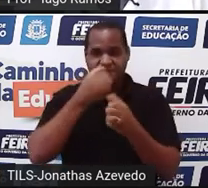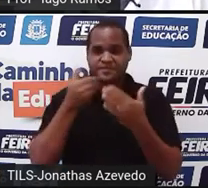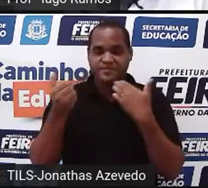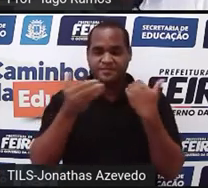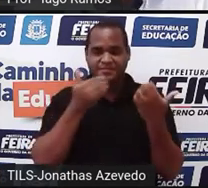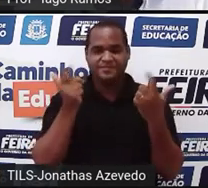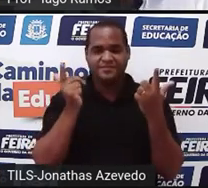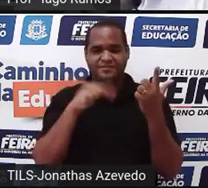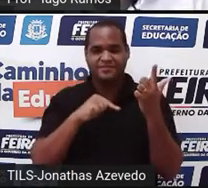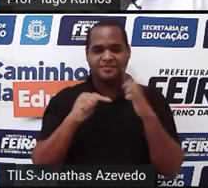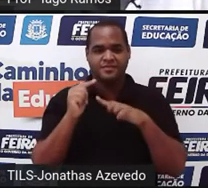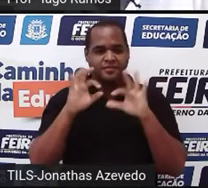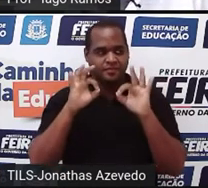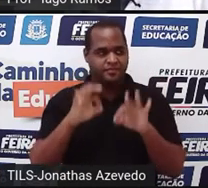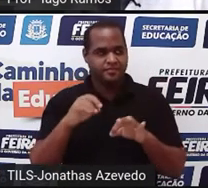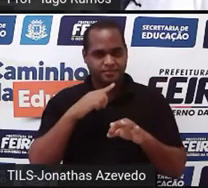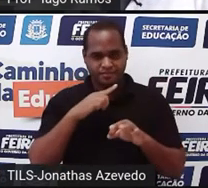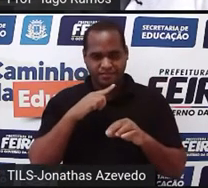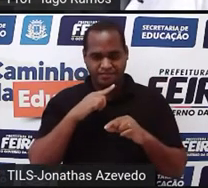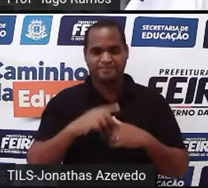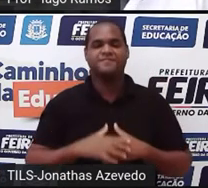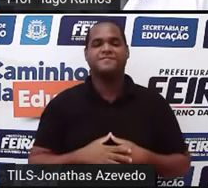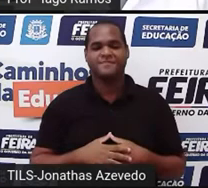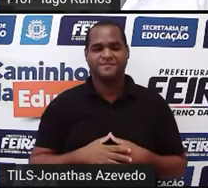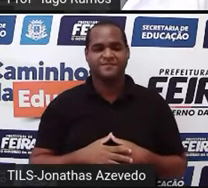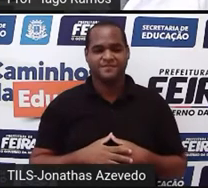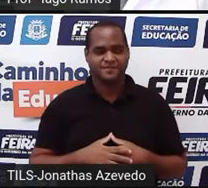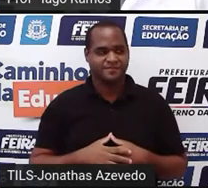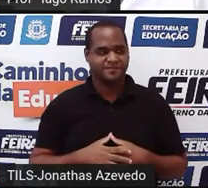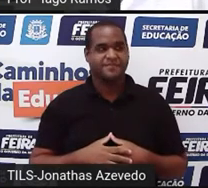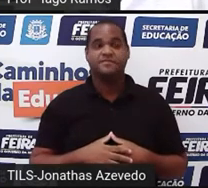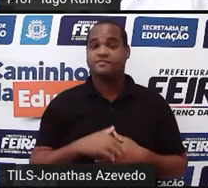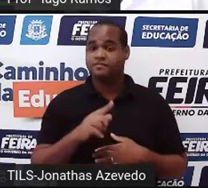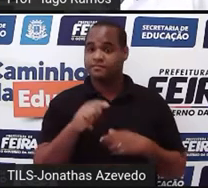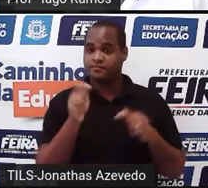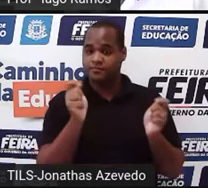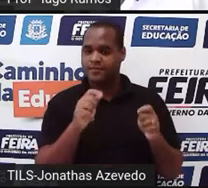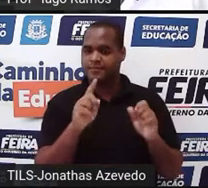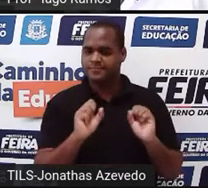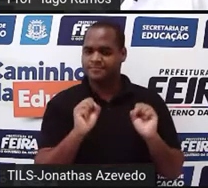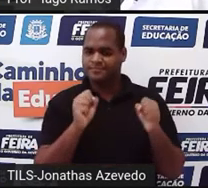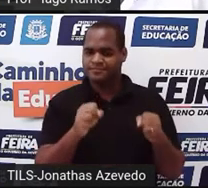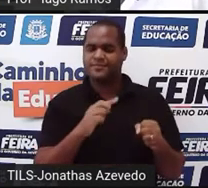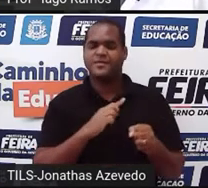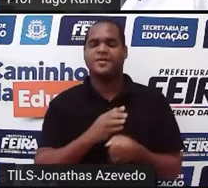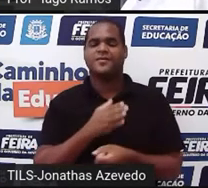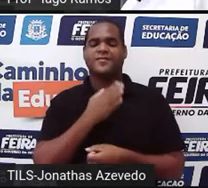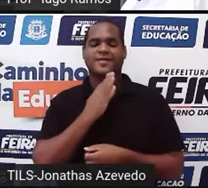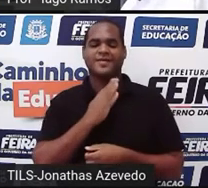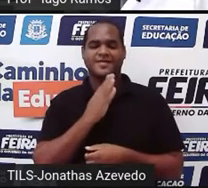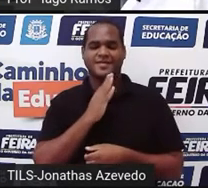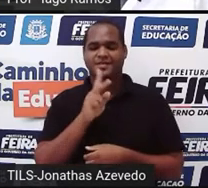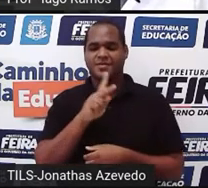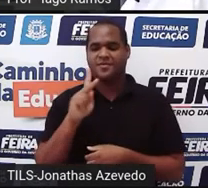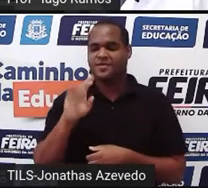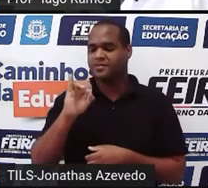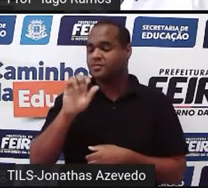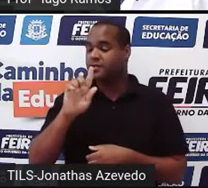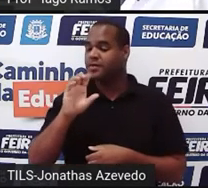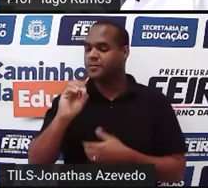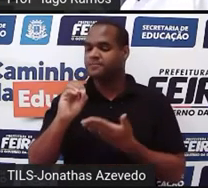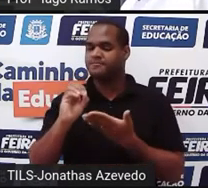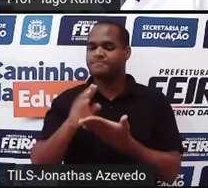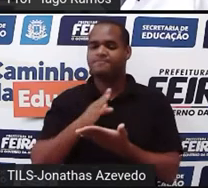maneira que a gente conseguir, tá bom? Bem possível que você já me conheça. Eu sou o professor Iago Ramos.